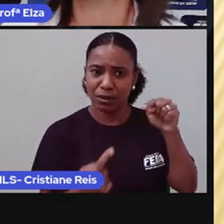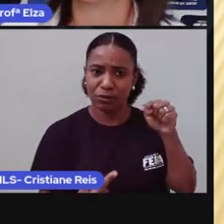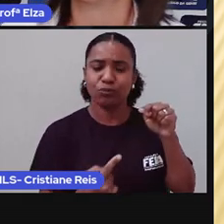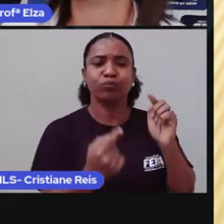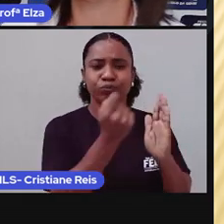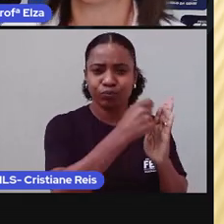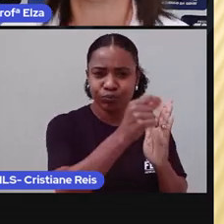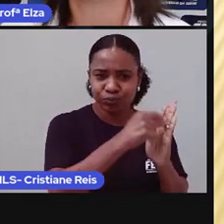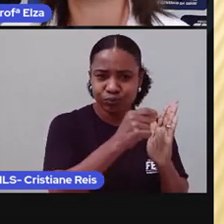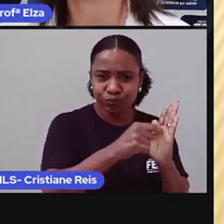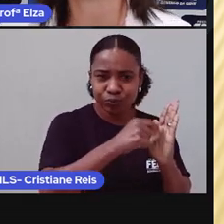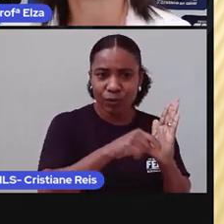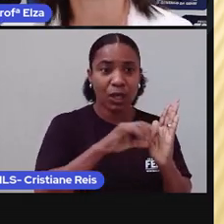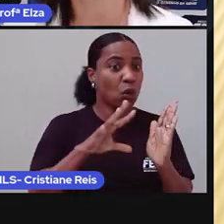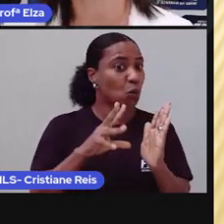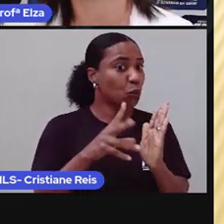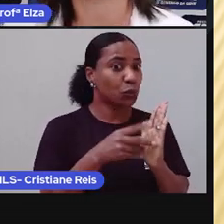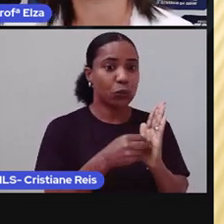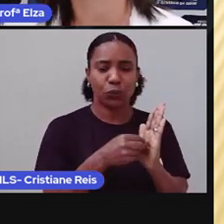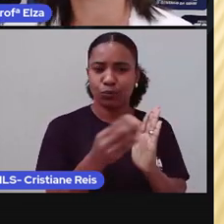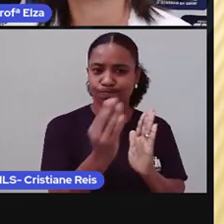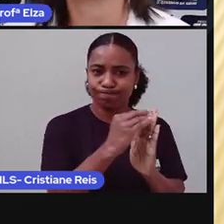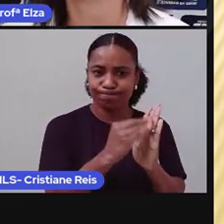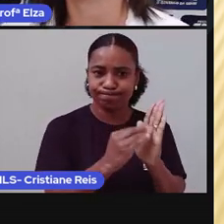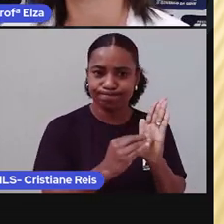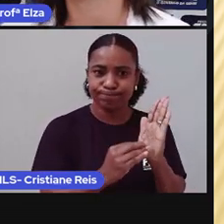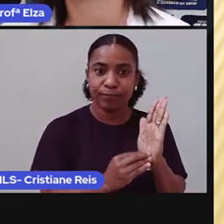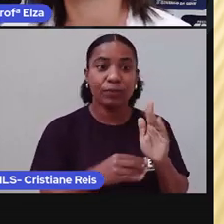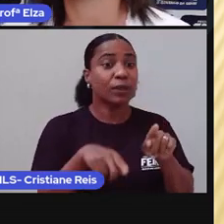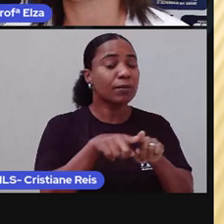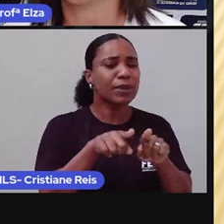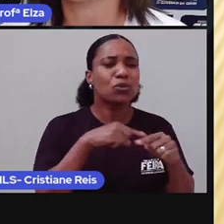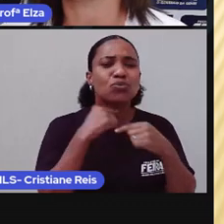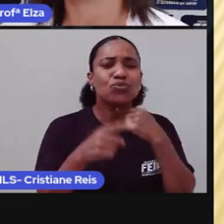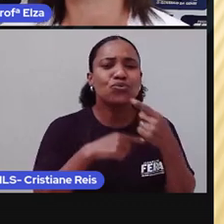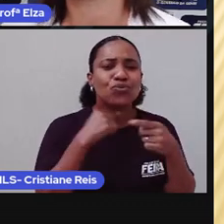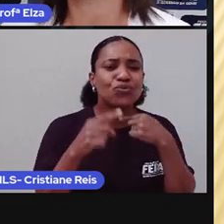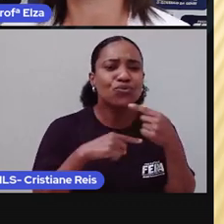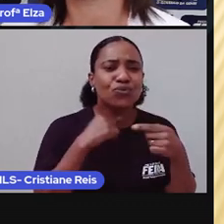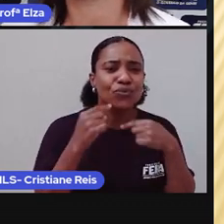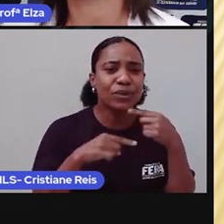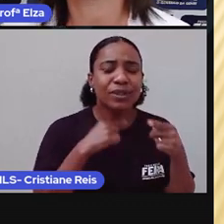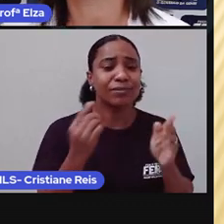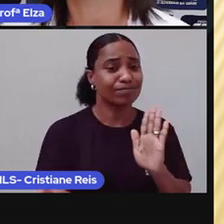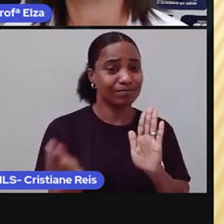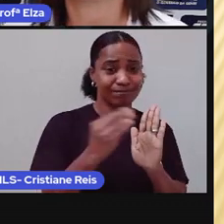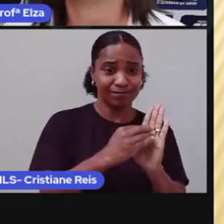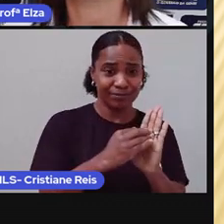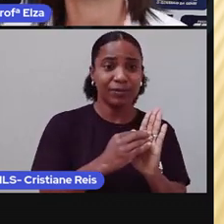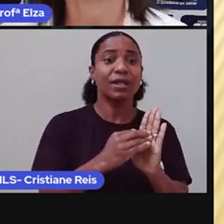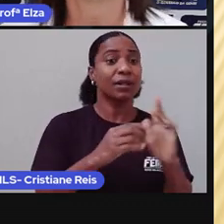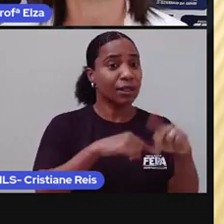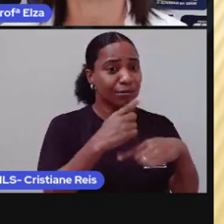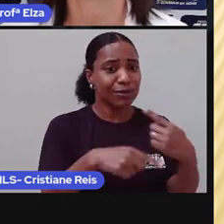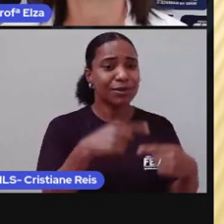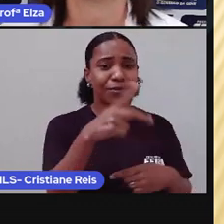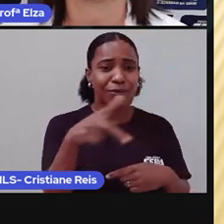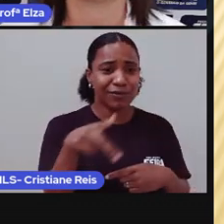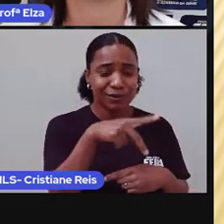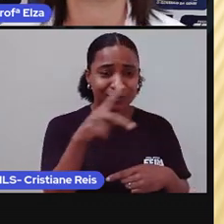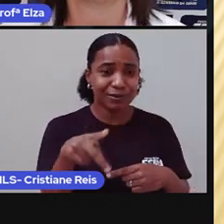as dúvidas, para você perguntar ao seu professor ou a sua professora da escola na primeira